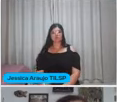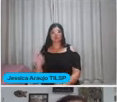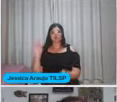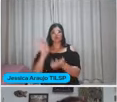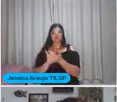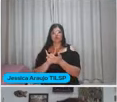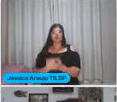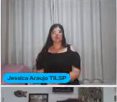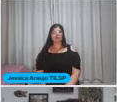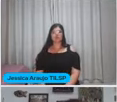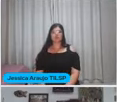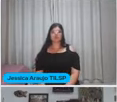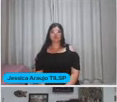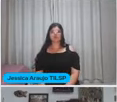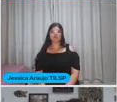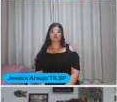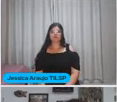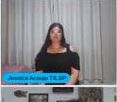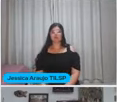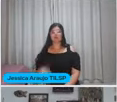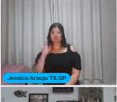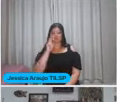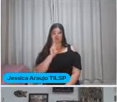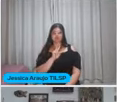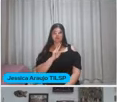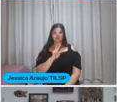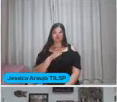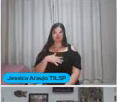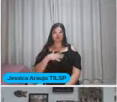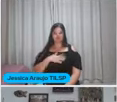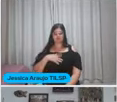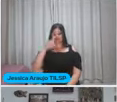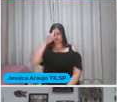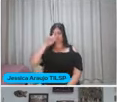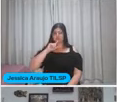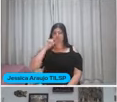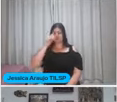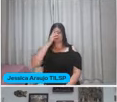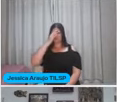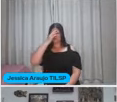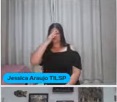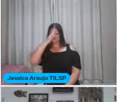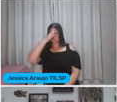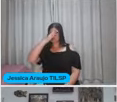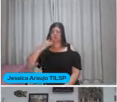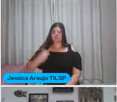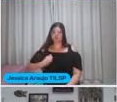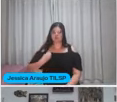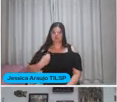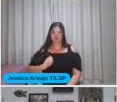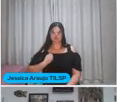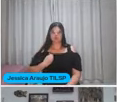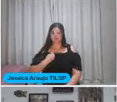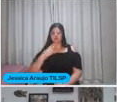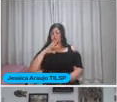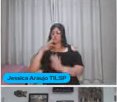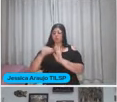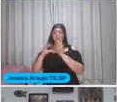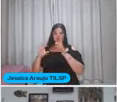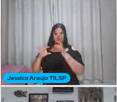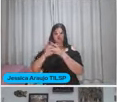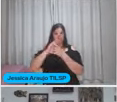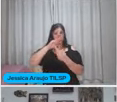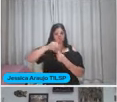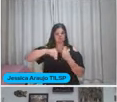Articula E aí Vejam só Eu gosto muito dessa imagem A vida É tudo integrado Misturado